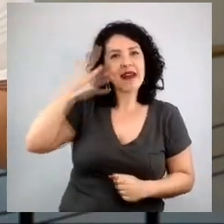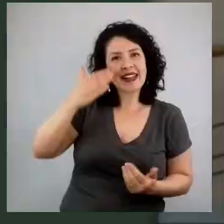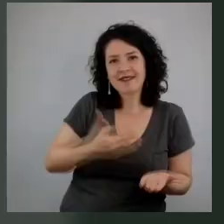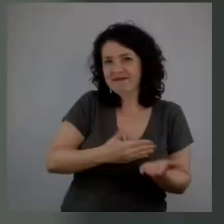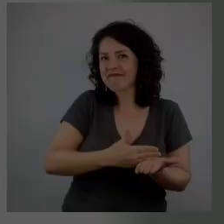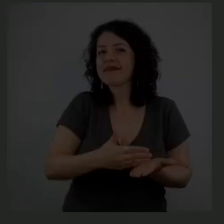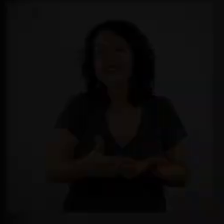abraço.